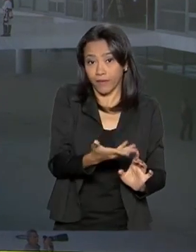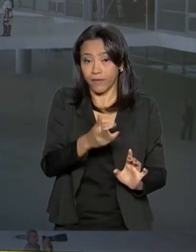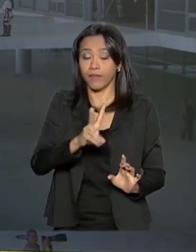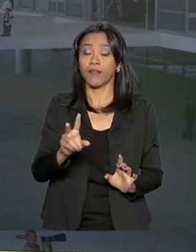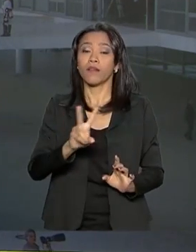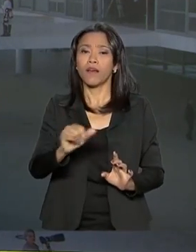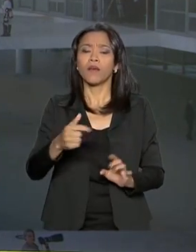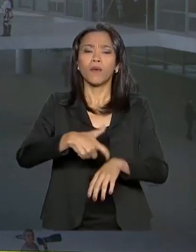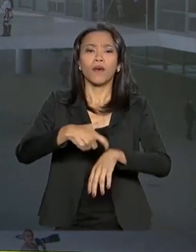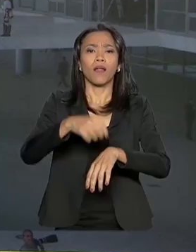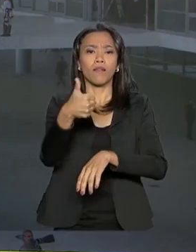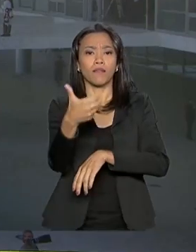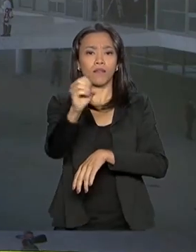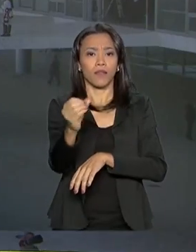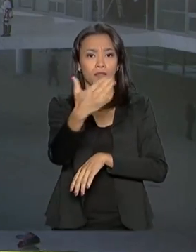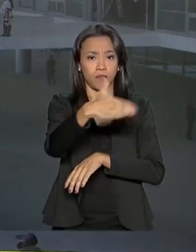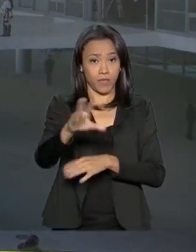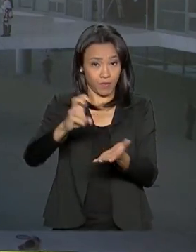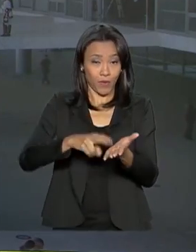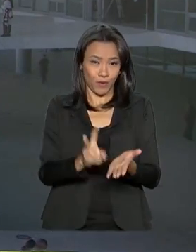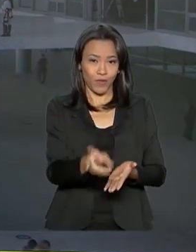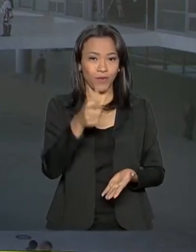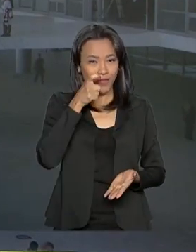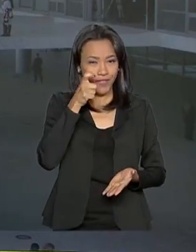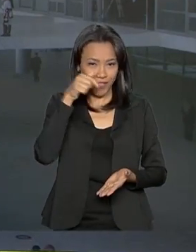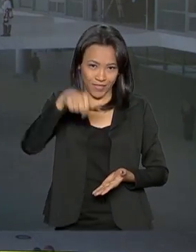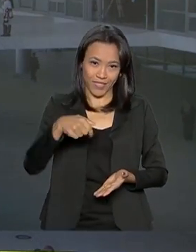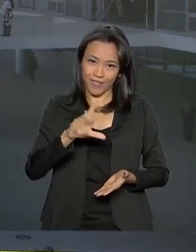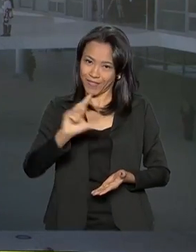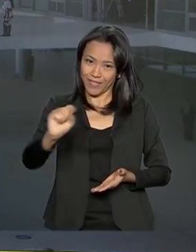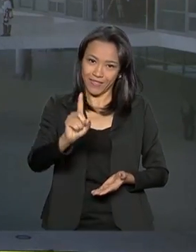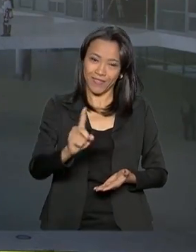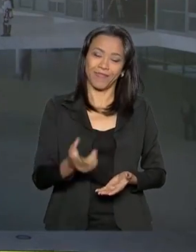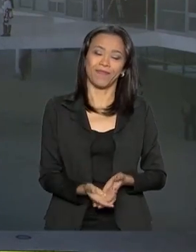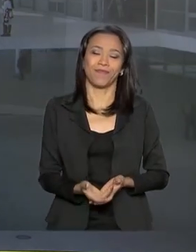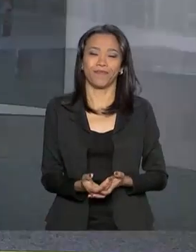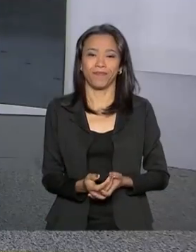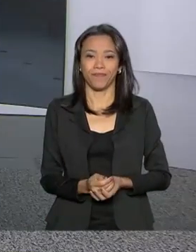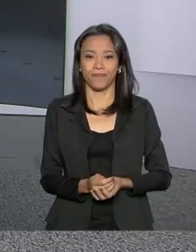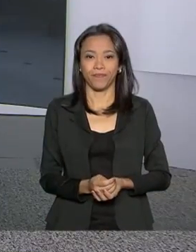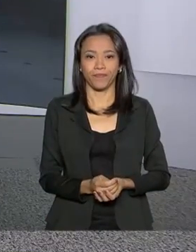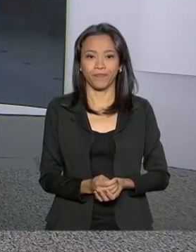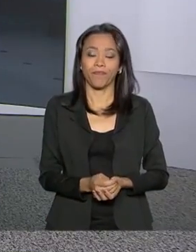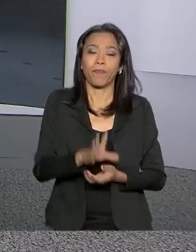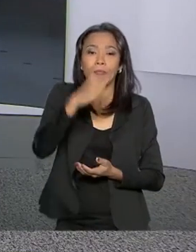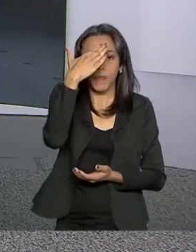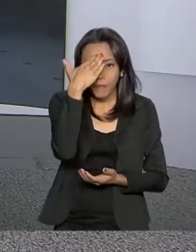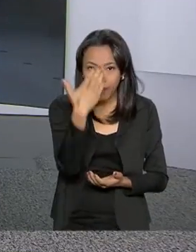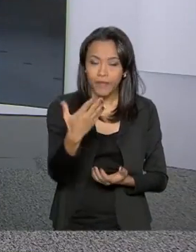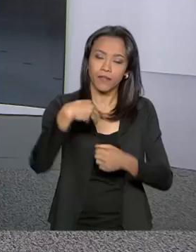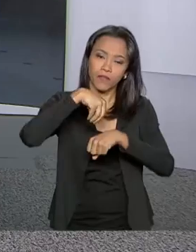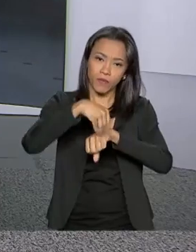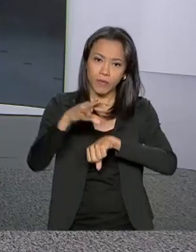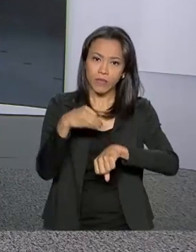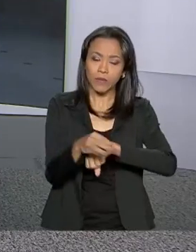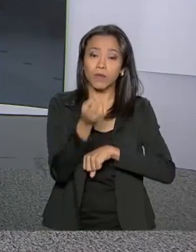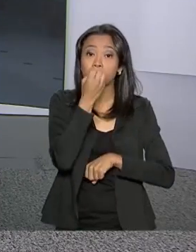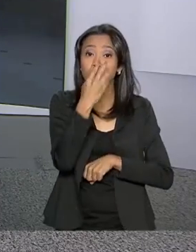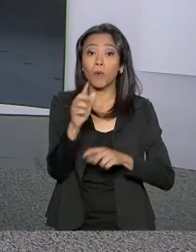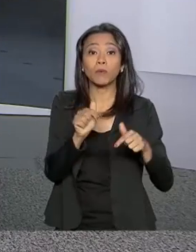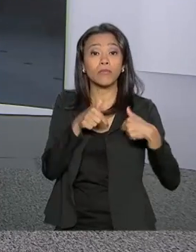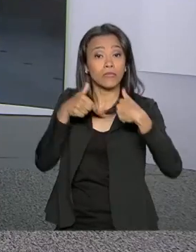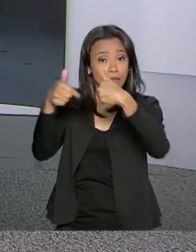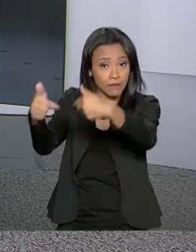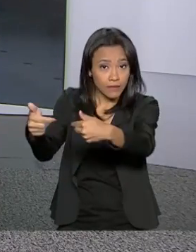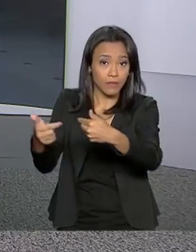partir das 10h30 da manhã. Continue com a gente, não saia daí. Paulo, voltamos com você. Muito obrigado pelas informações de novo. Bom trabalho no